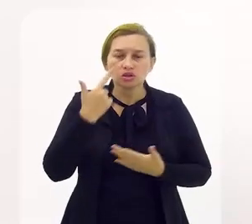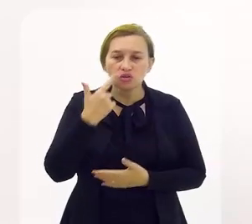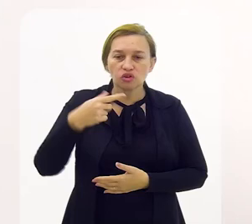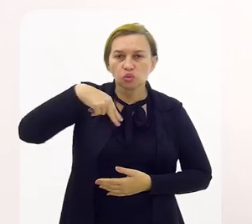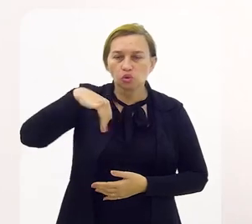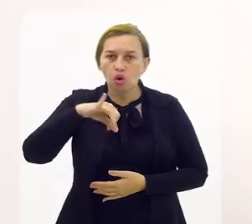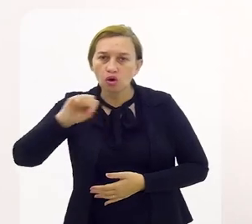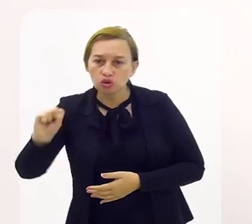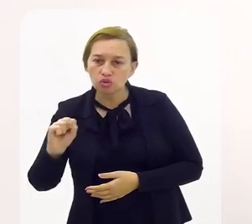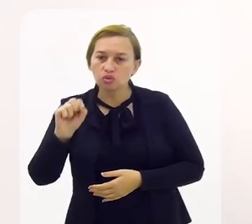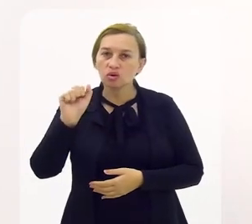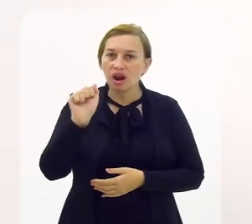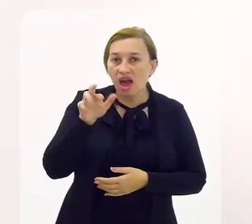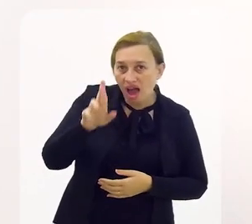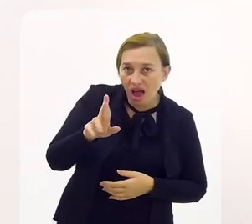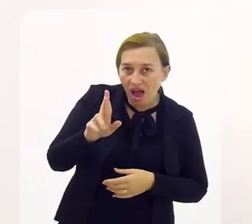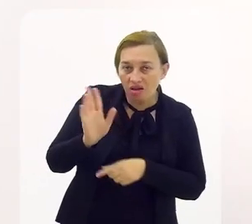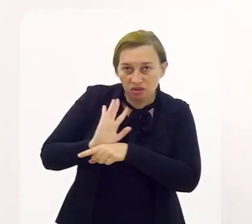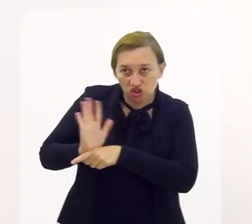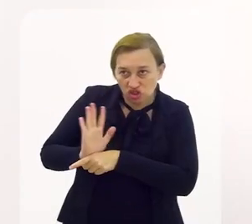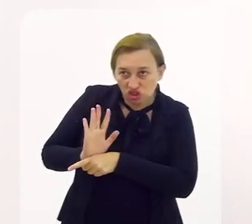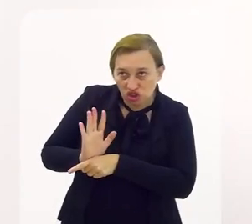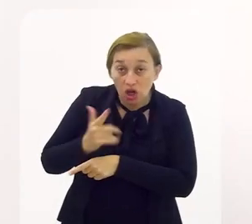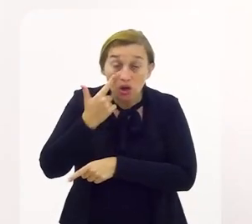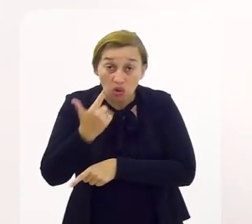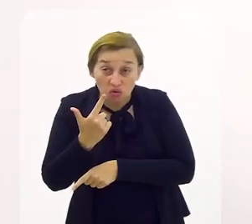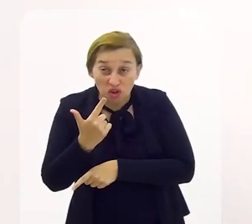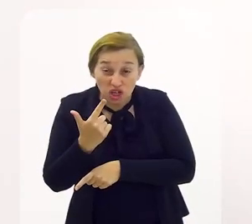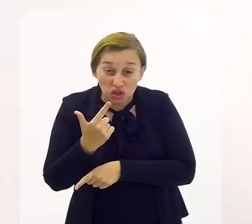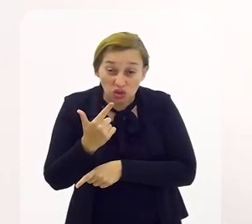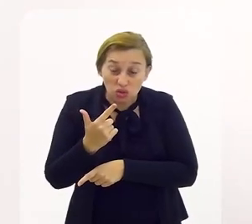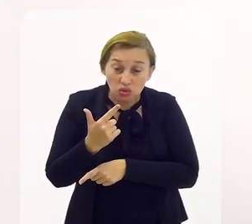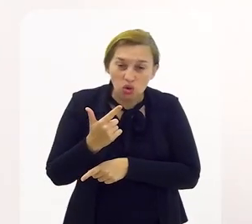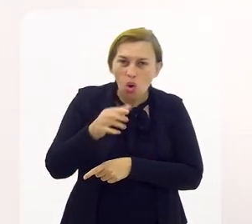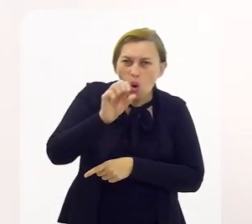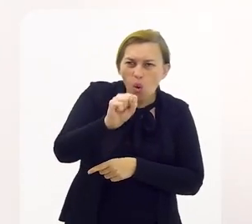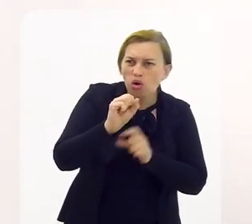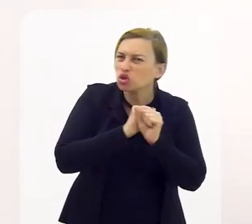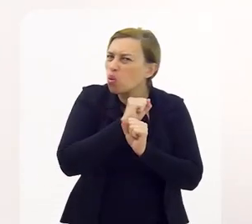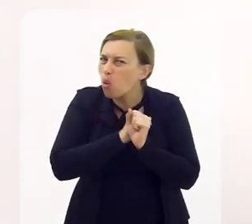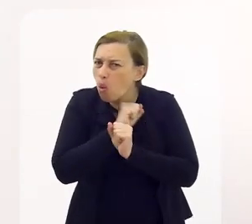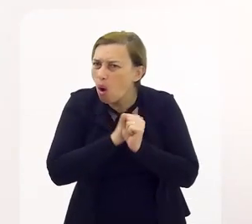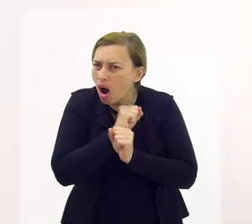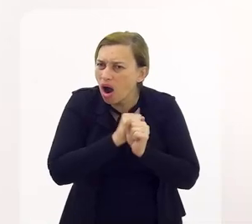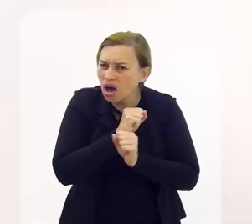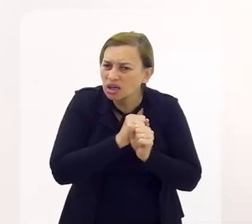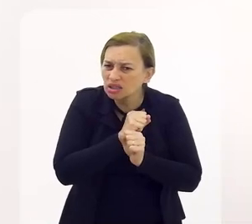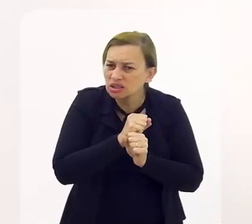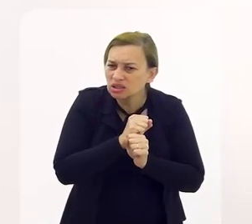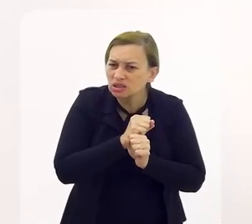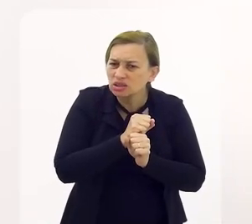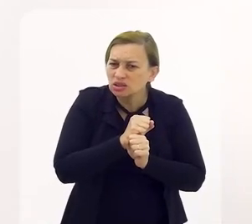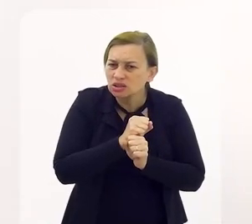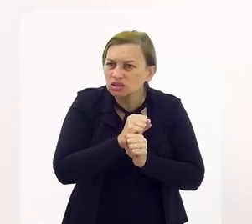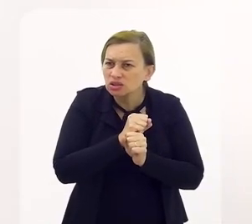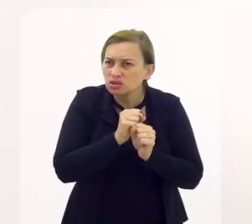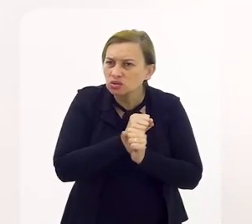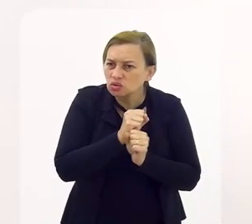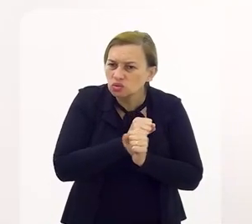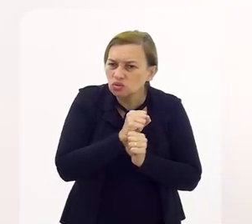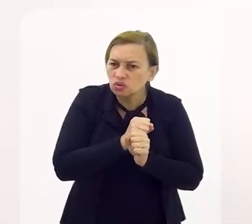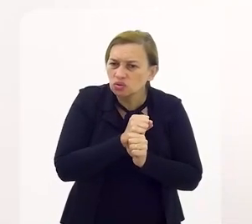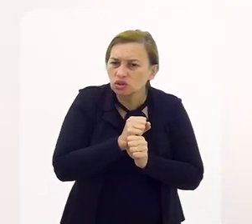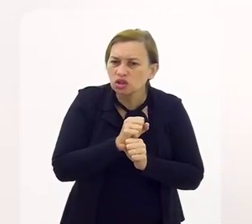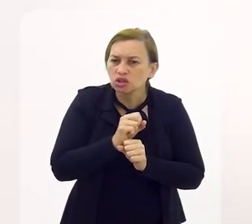E quando eu assisti o nosso lar Que eu vejo que ele passa lá 8 anos no Vale dos